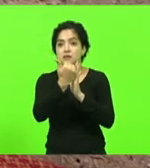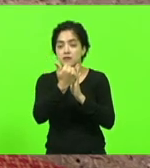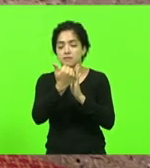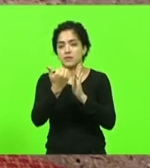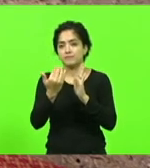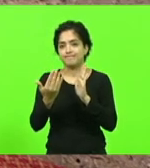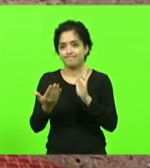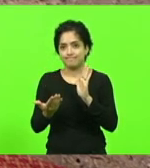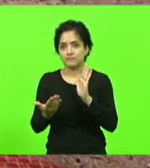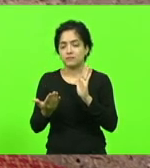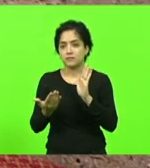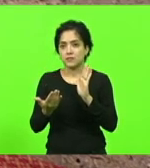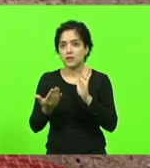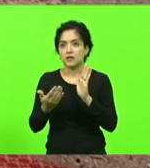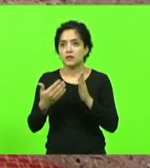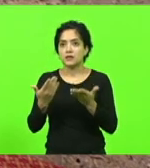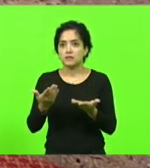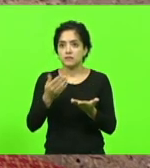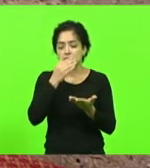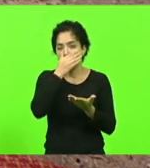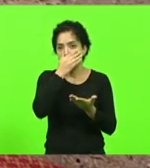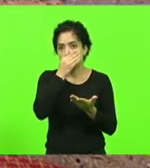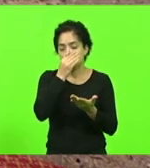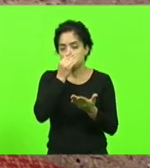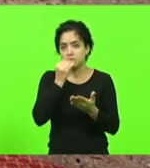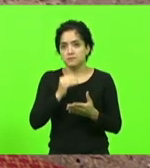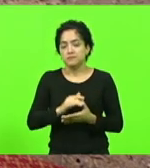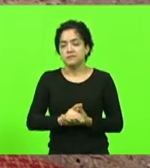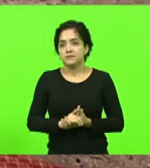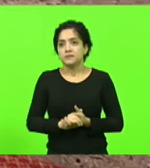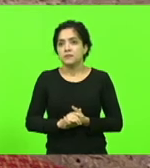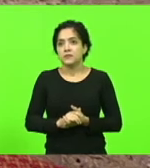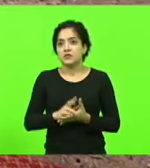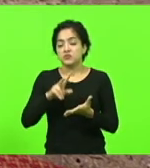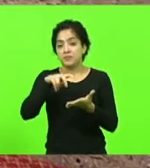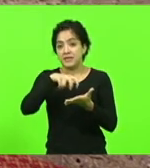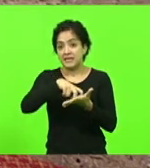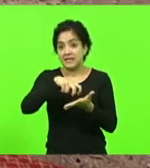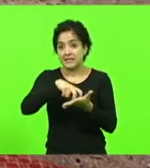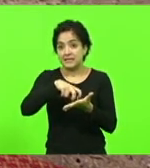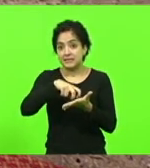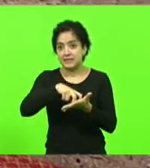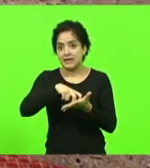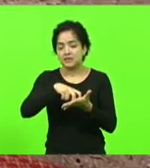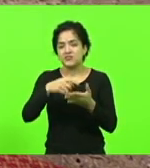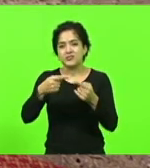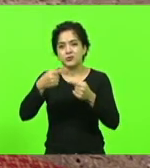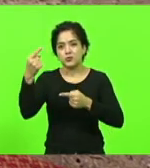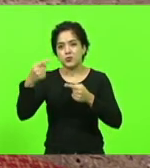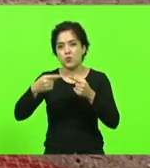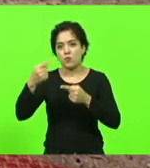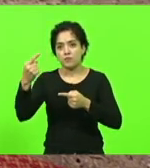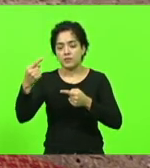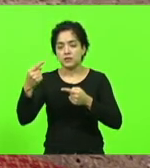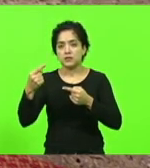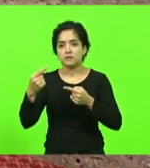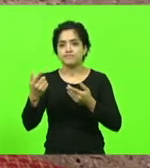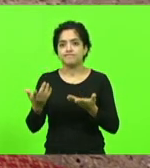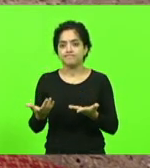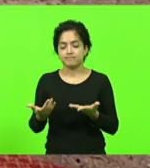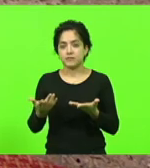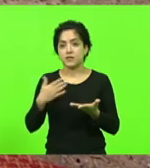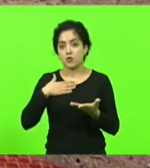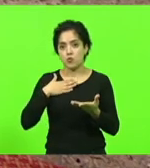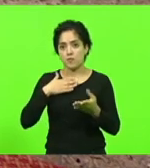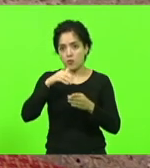talvez fosse uma proporção de penalidade totalmente descabida num caso como esse. Então, o meu voto